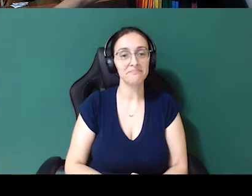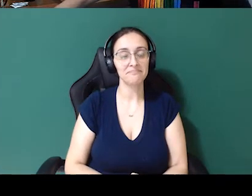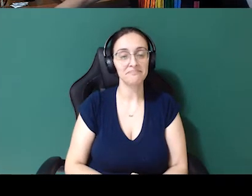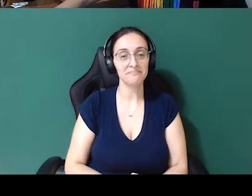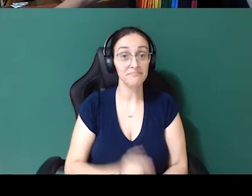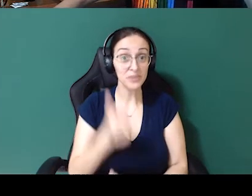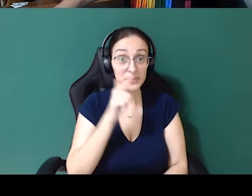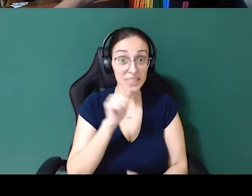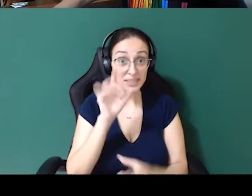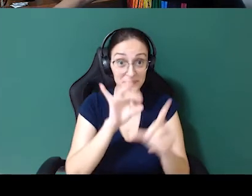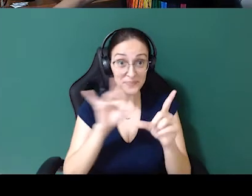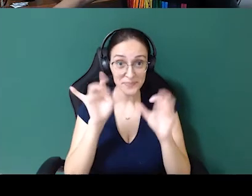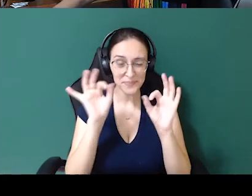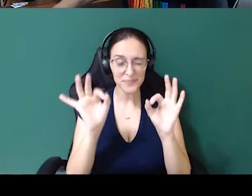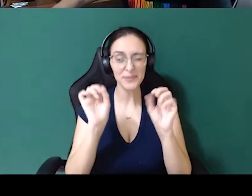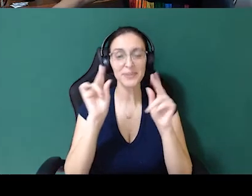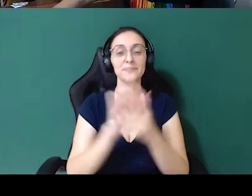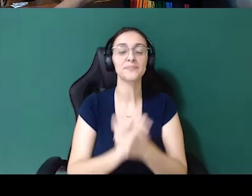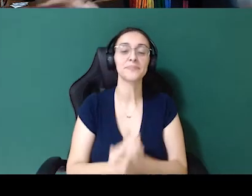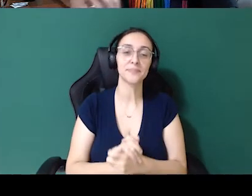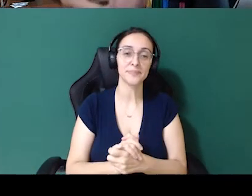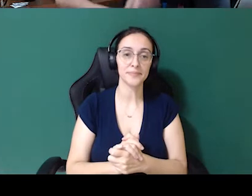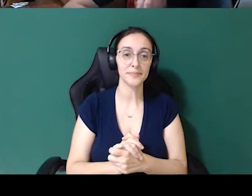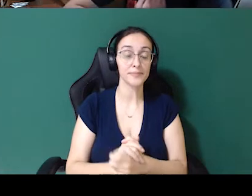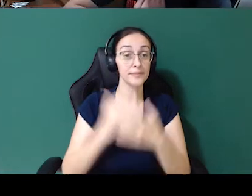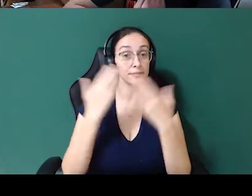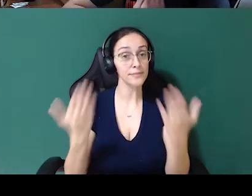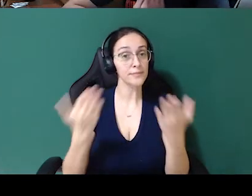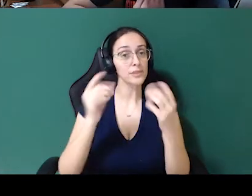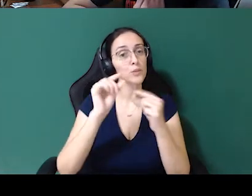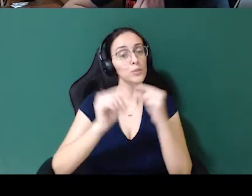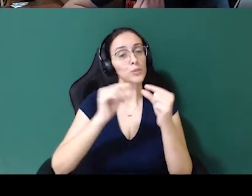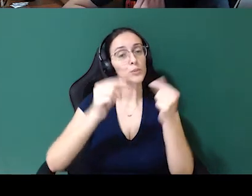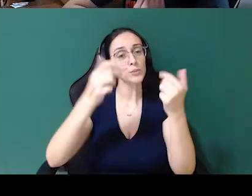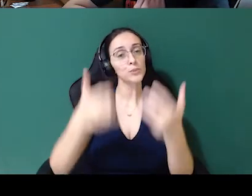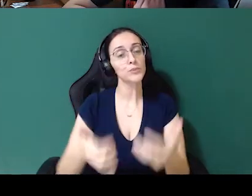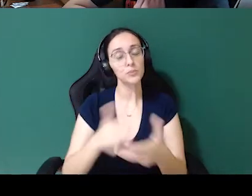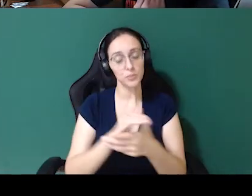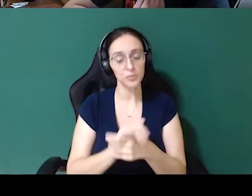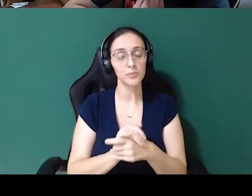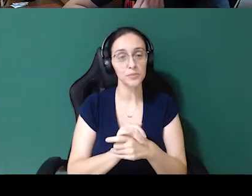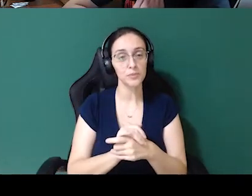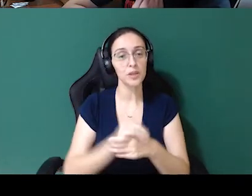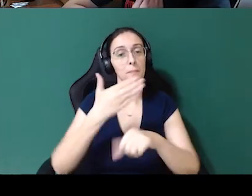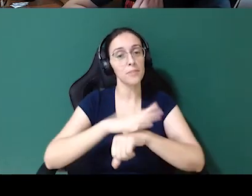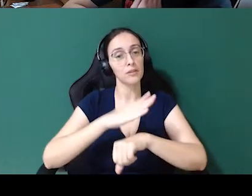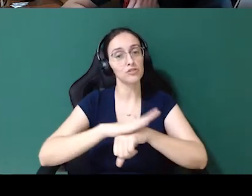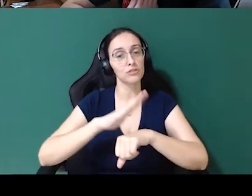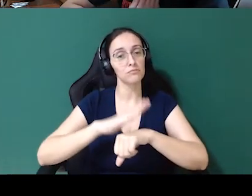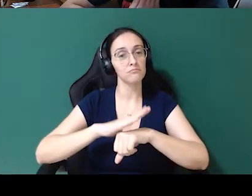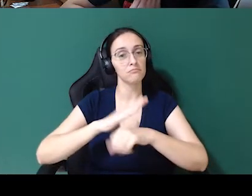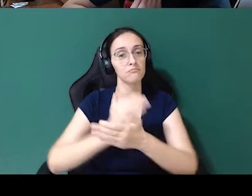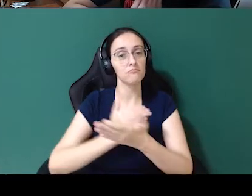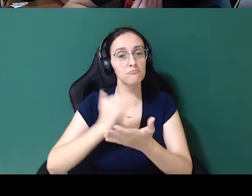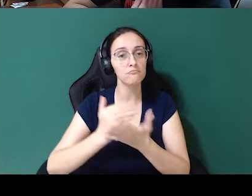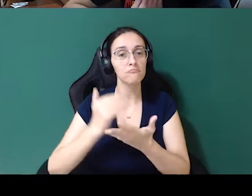Estão conseguindo minha tela bem certinho, né? Ok. Então, eu vim trazer um pouco dessas práticas, desses milestones,